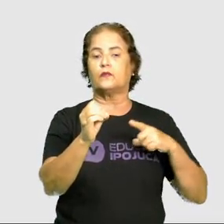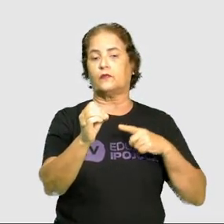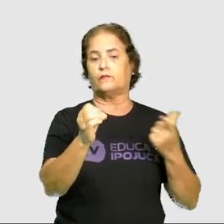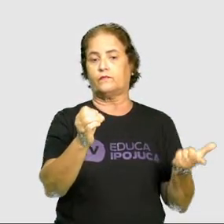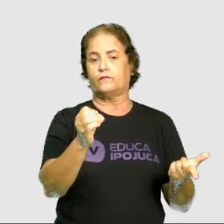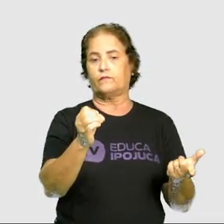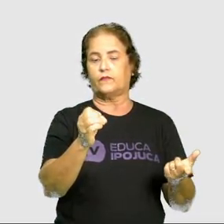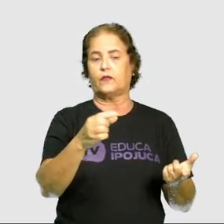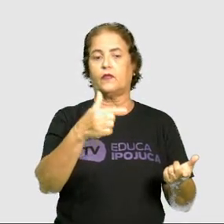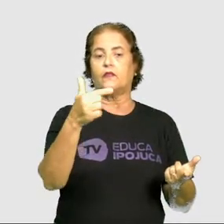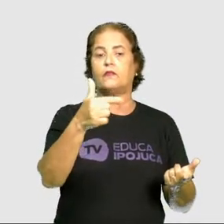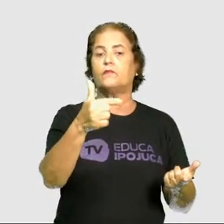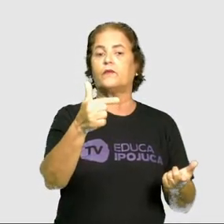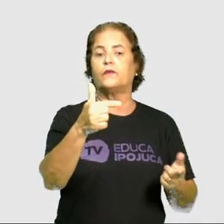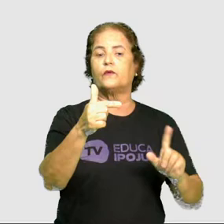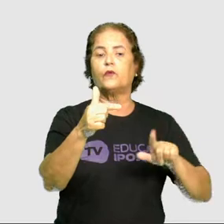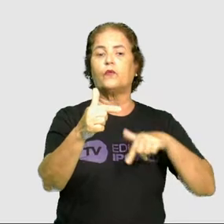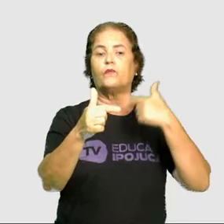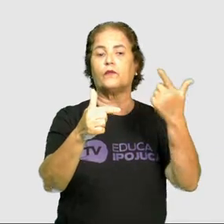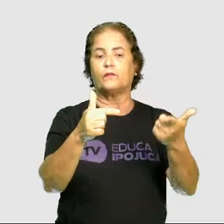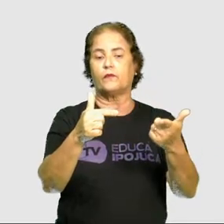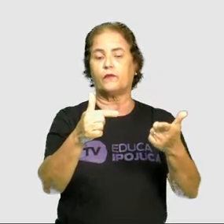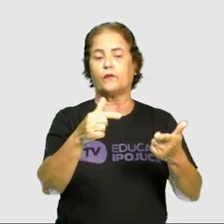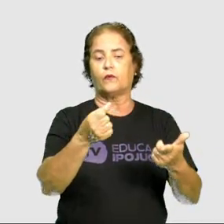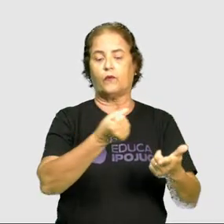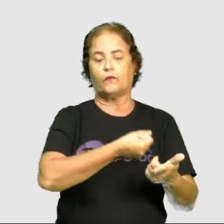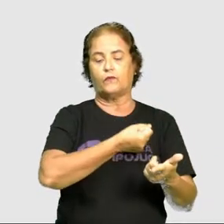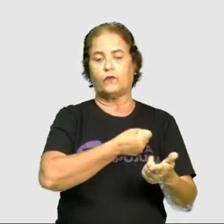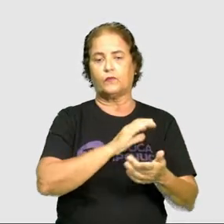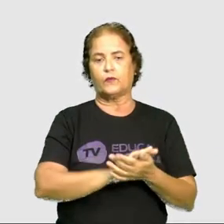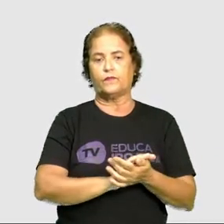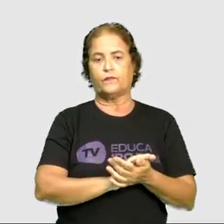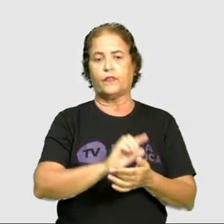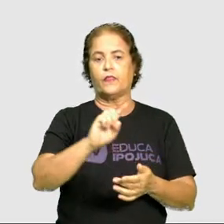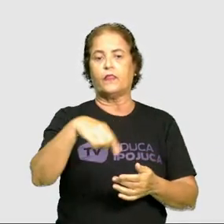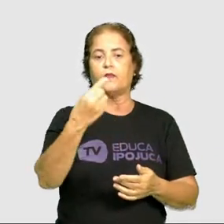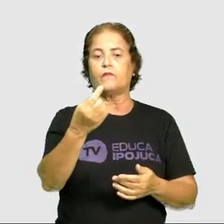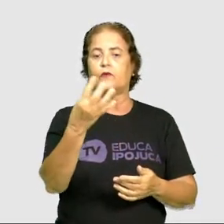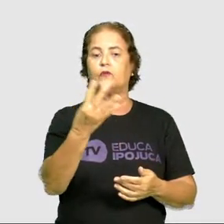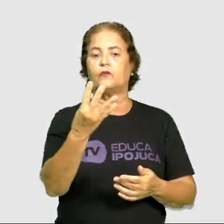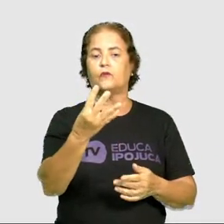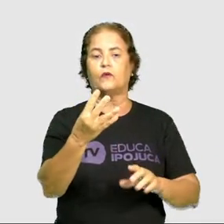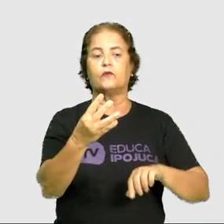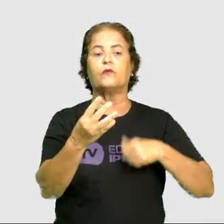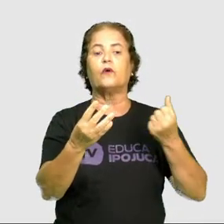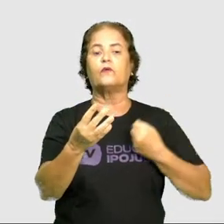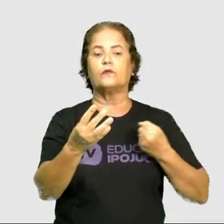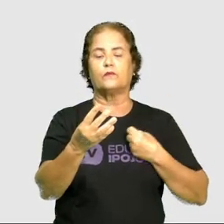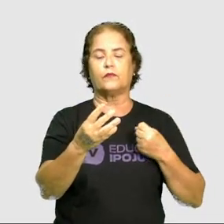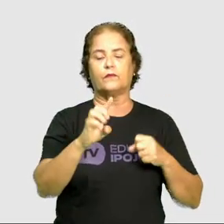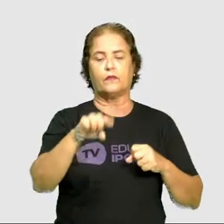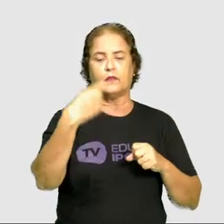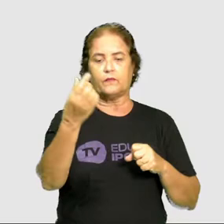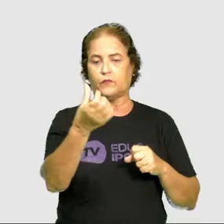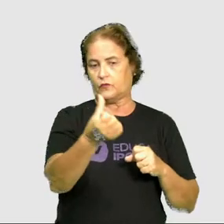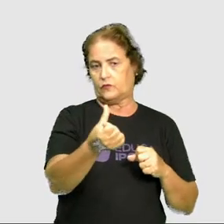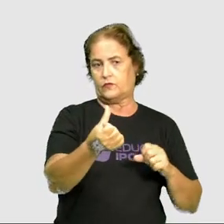Depois do 2, qual é outro número? depois do 4 e depois do 6?